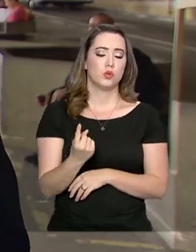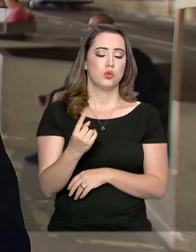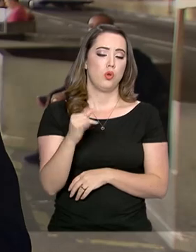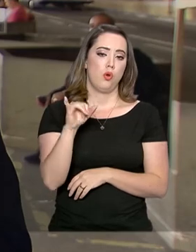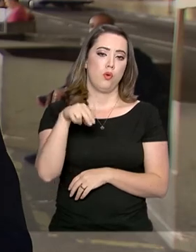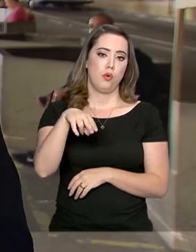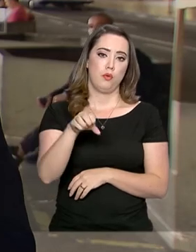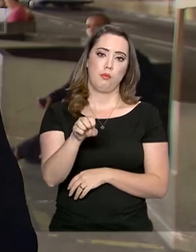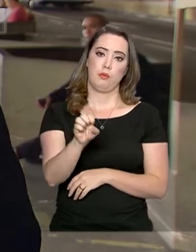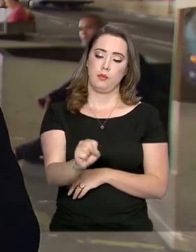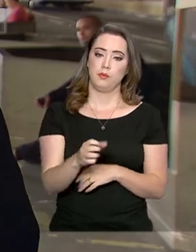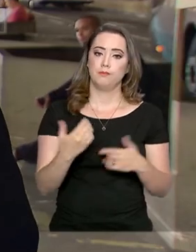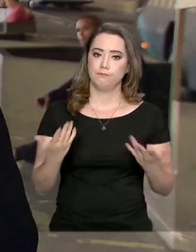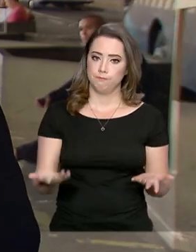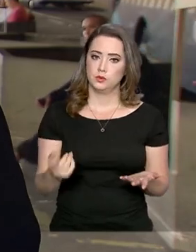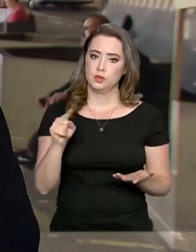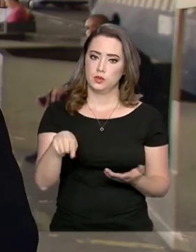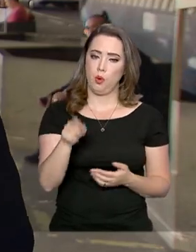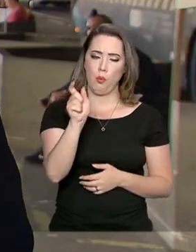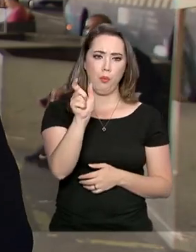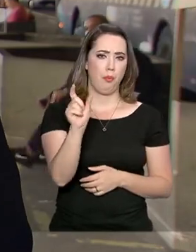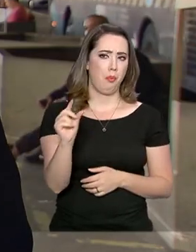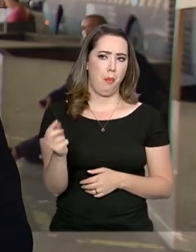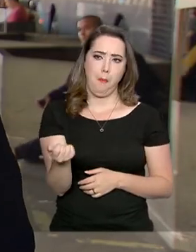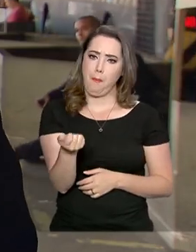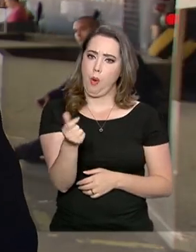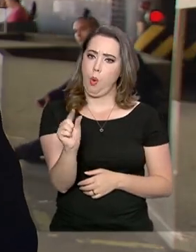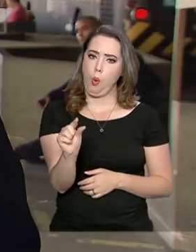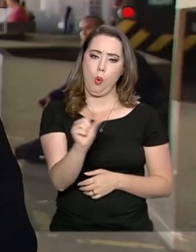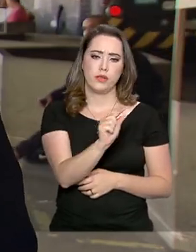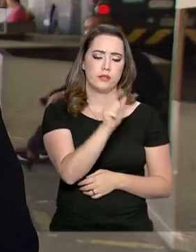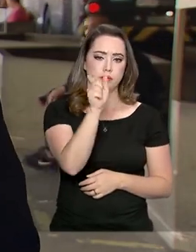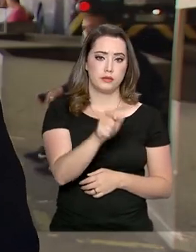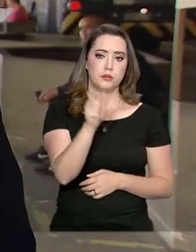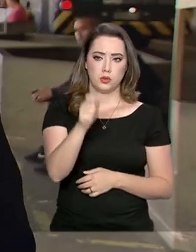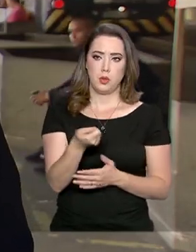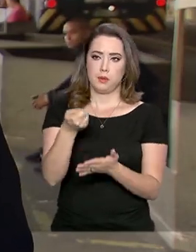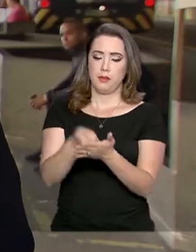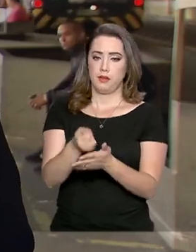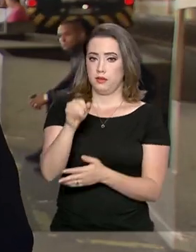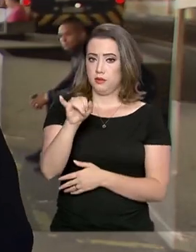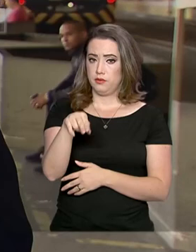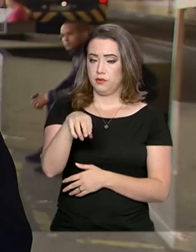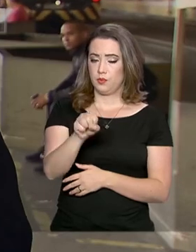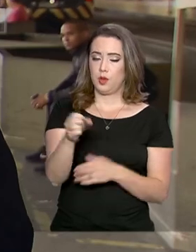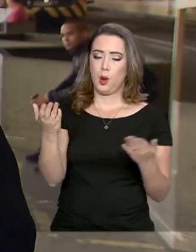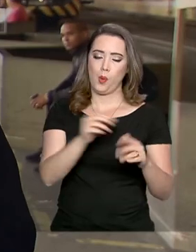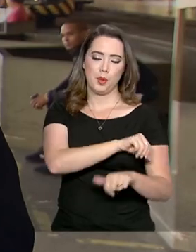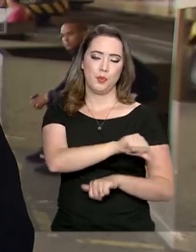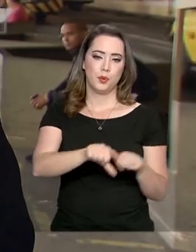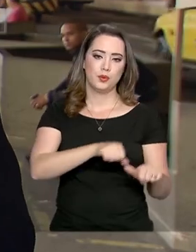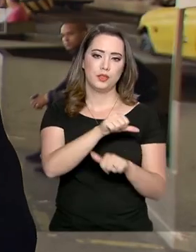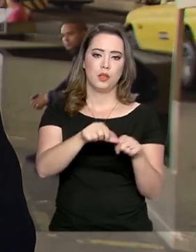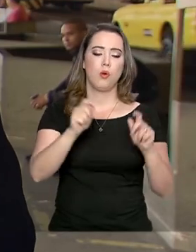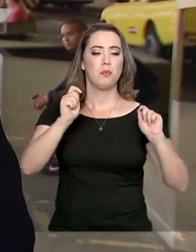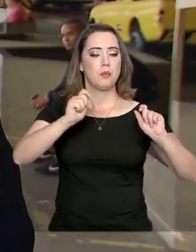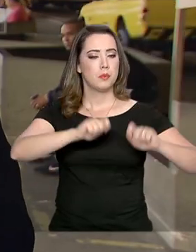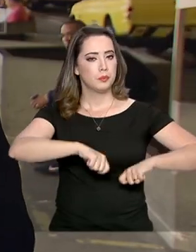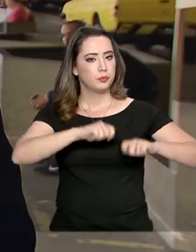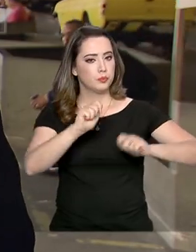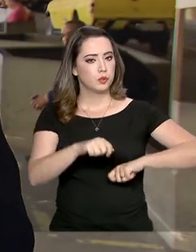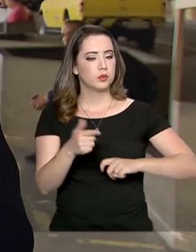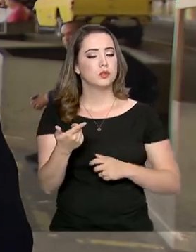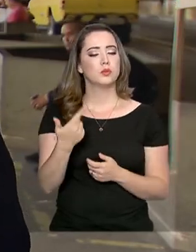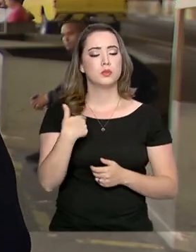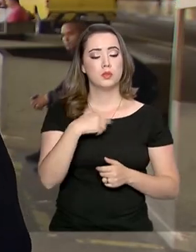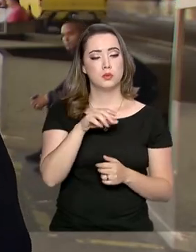INSS. Por isso, poucos deles contribuíam com a Previdência Social, situação que pode mudar agora, com a possibilidade deles